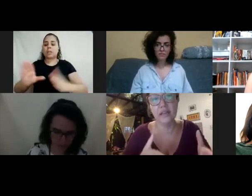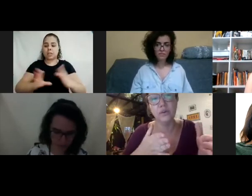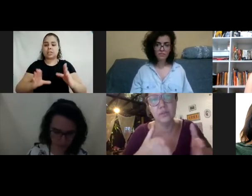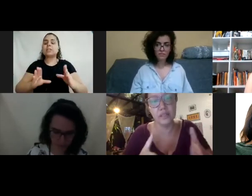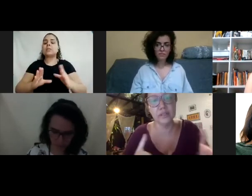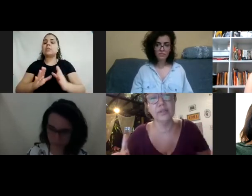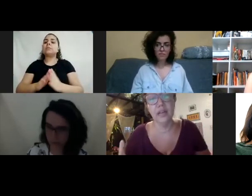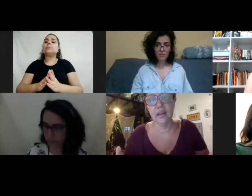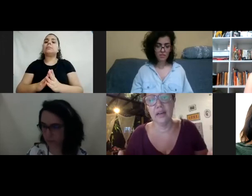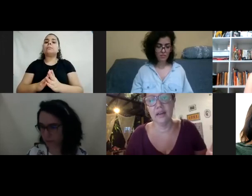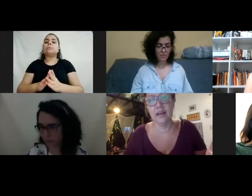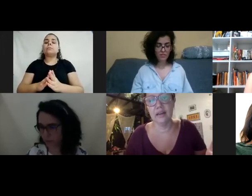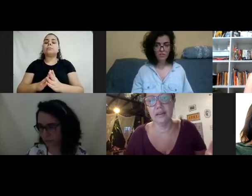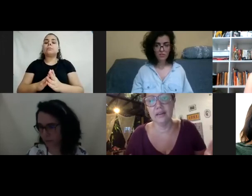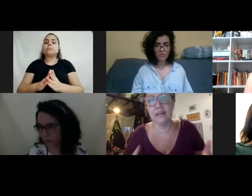gente vai encontrando